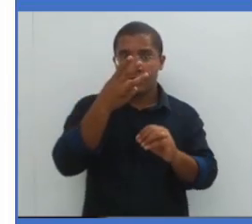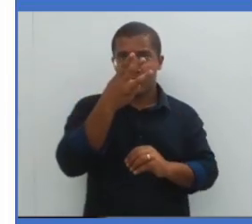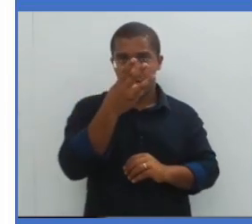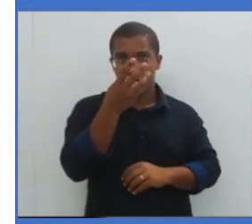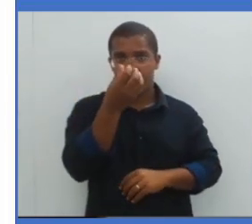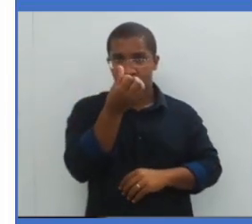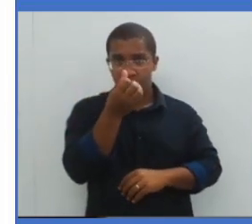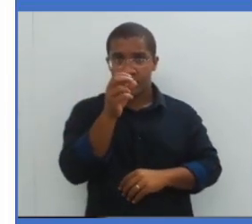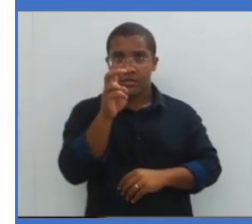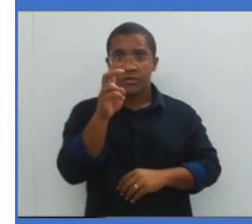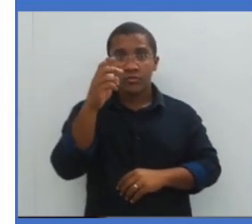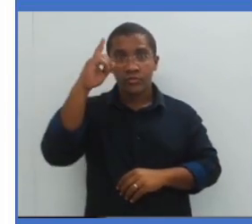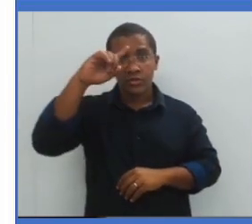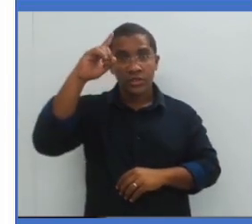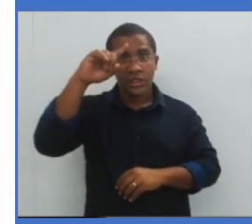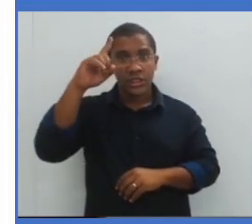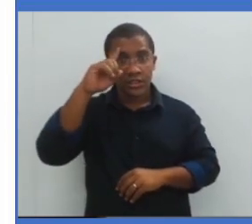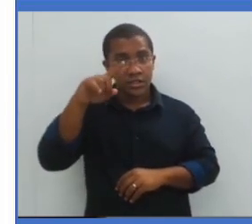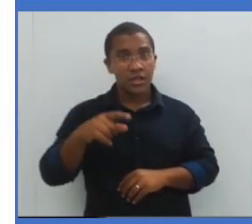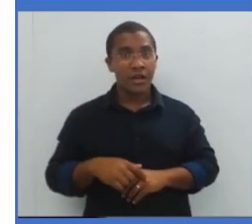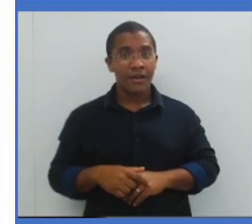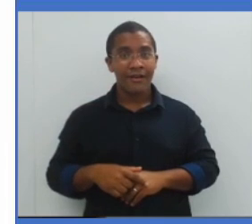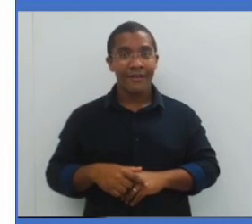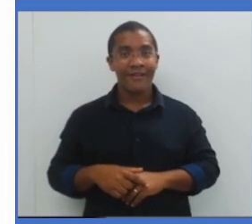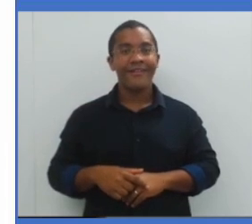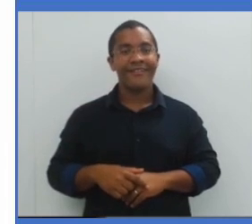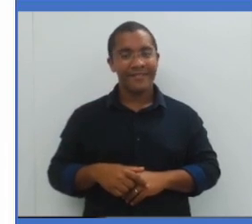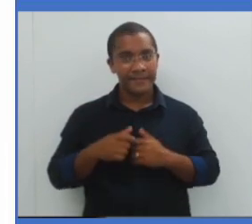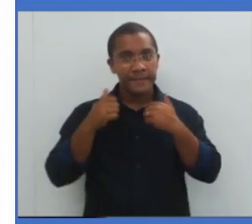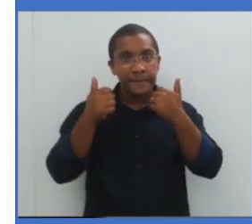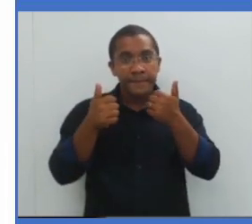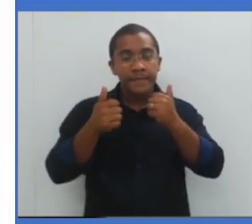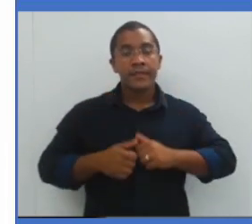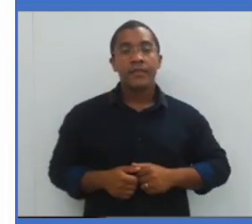Trezentos e sessenta e cinco dias. Ok?